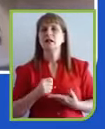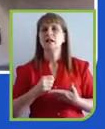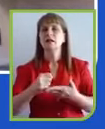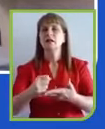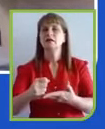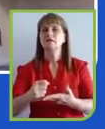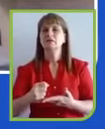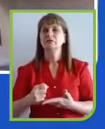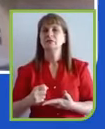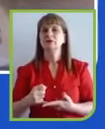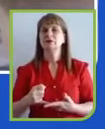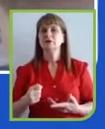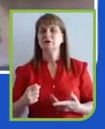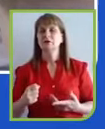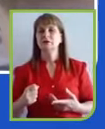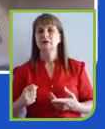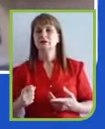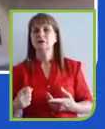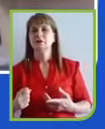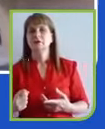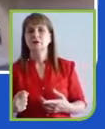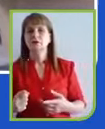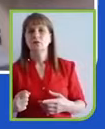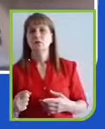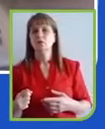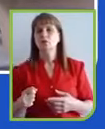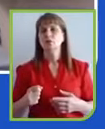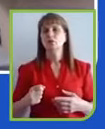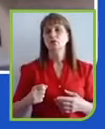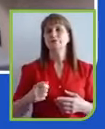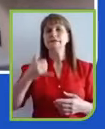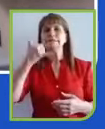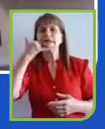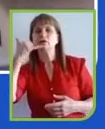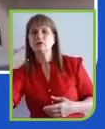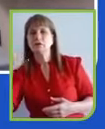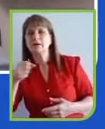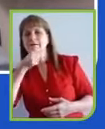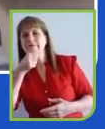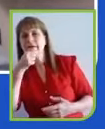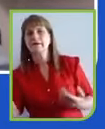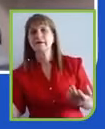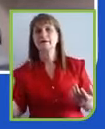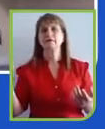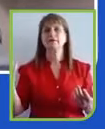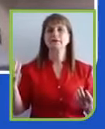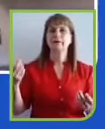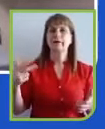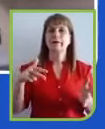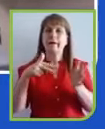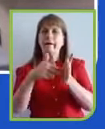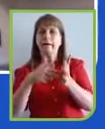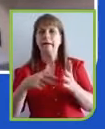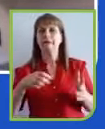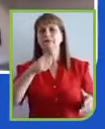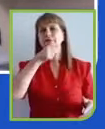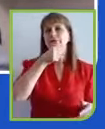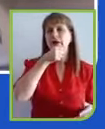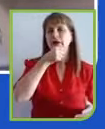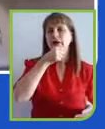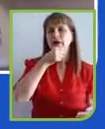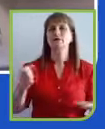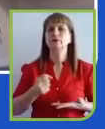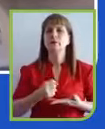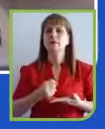esse resíduo eletrônico nas 1.654 lojas da Vivo no Brasil. Leve lá, sendo cliente ou não sendo cliente, leve.